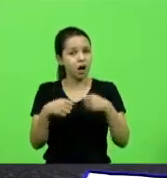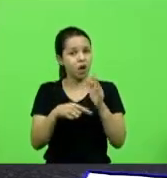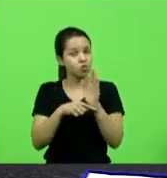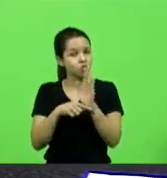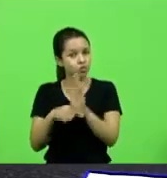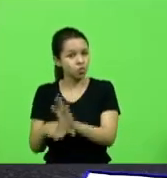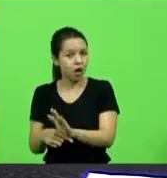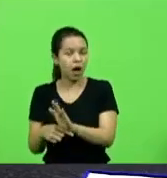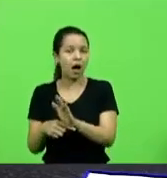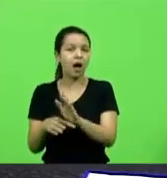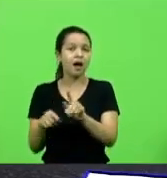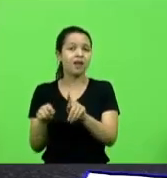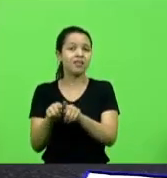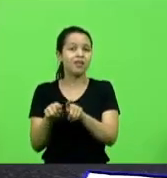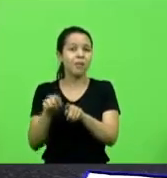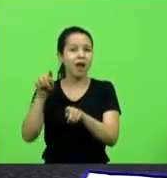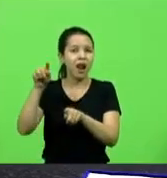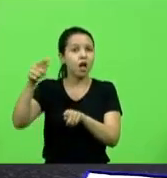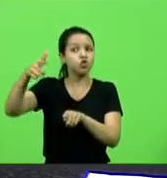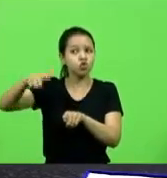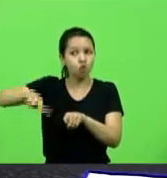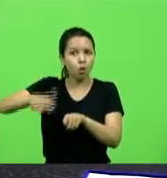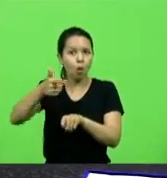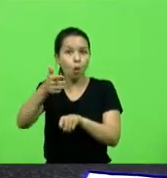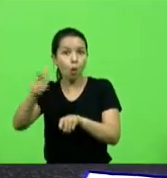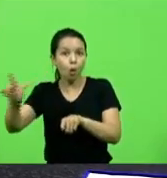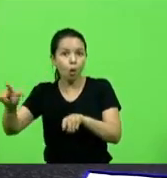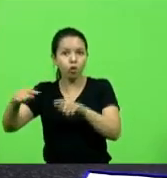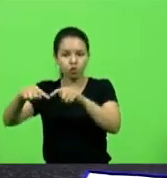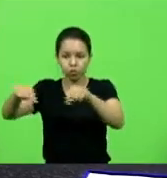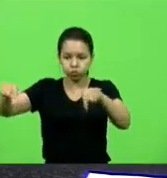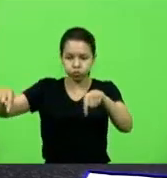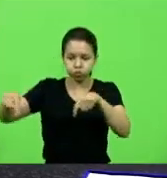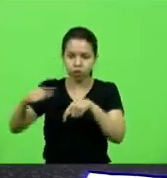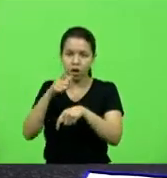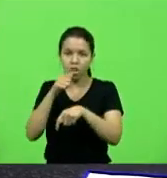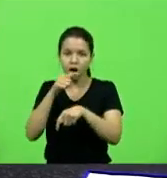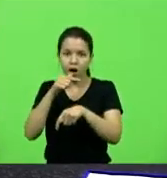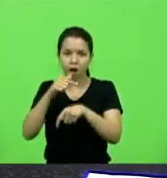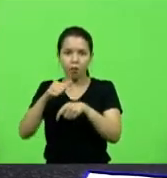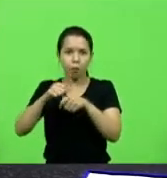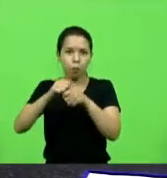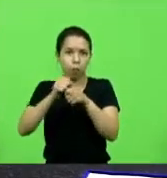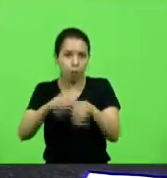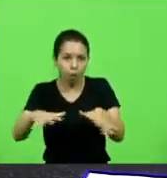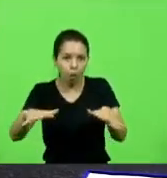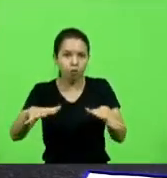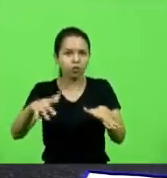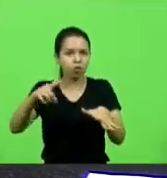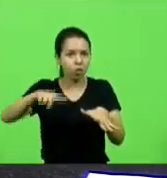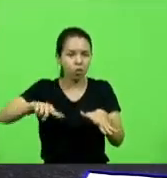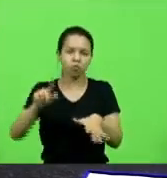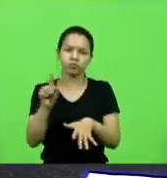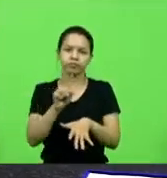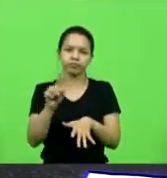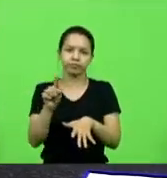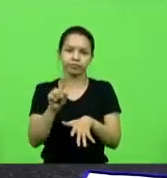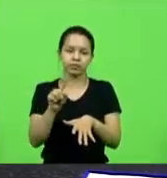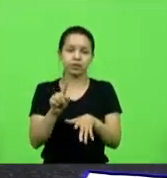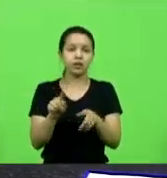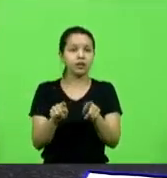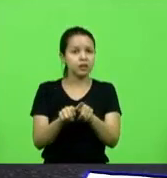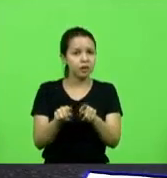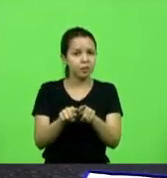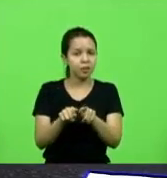transbordamento do segundo reservatório e ao mesmo tempo o ela vai fazer para que consiga